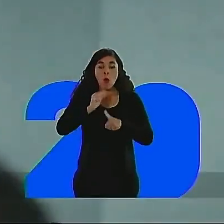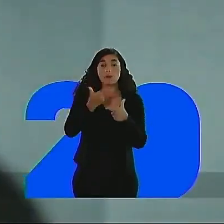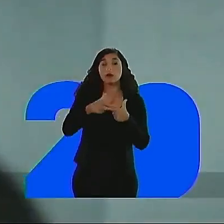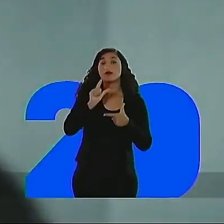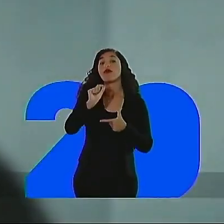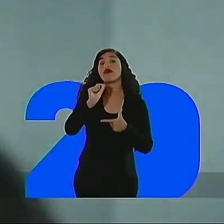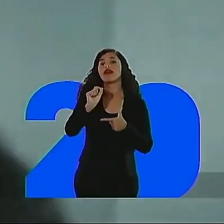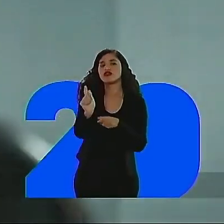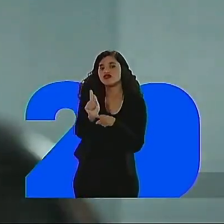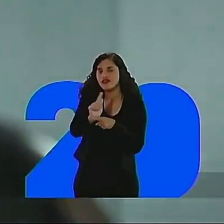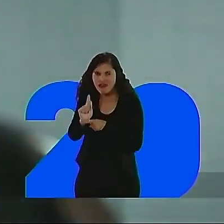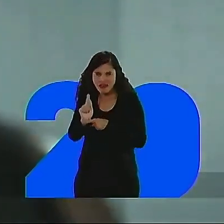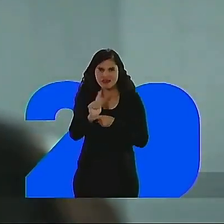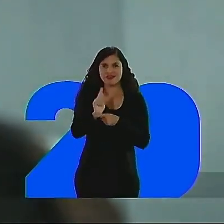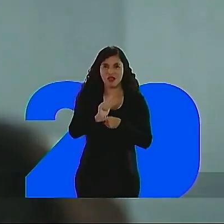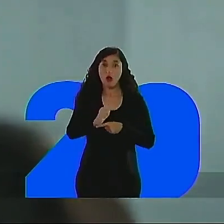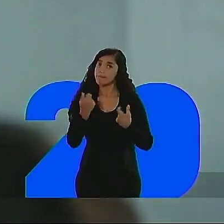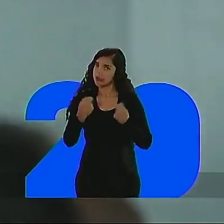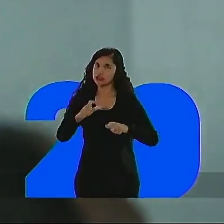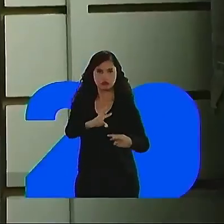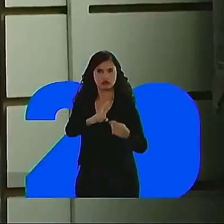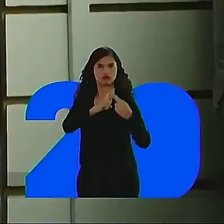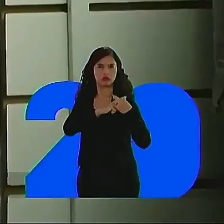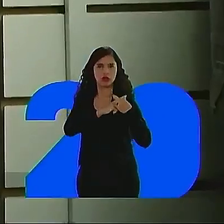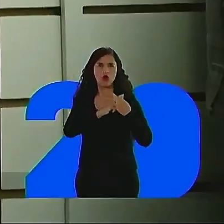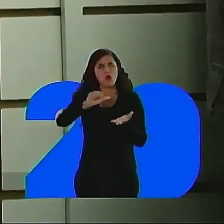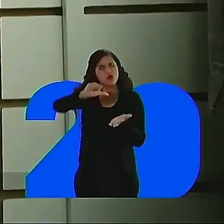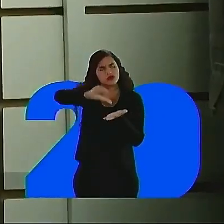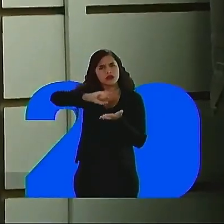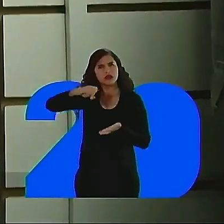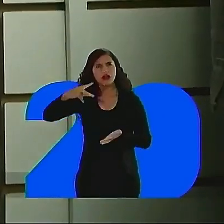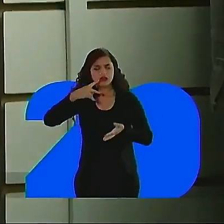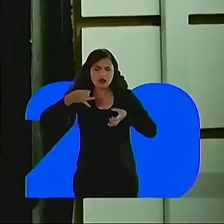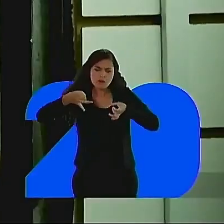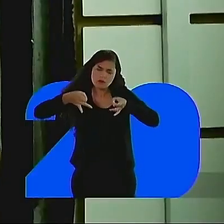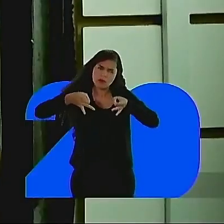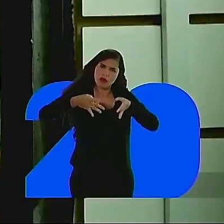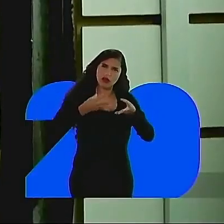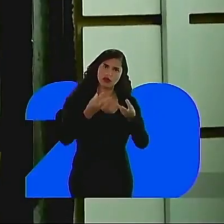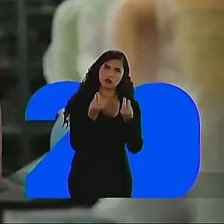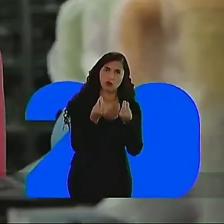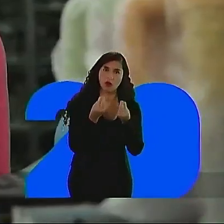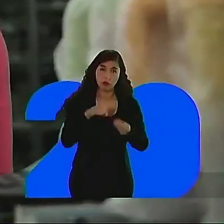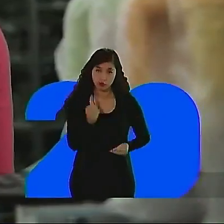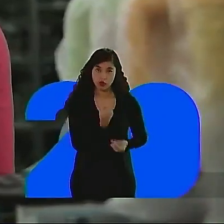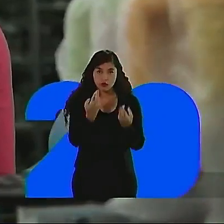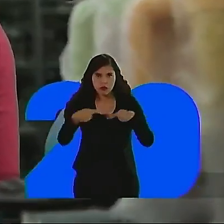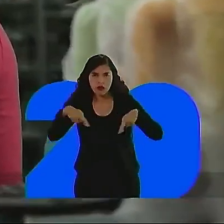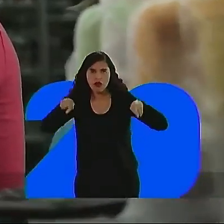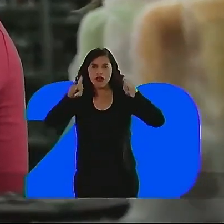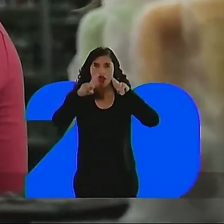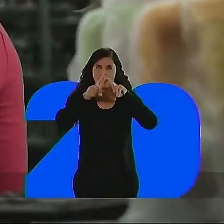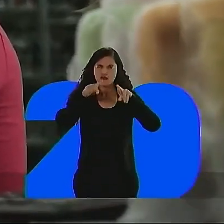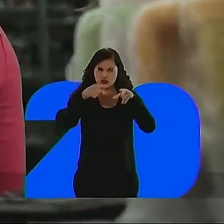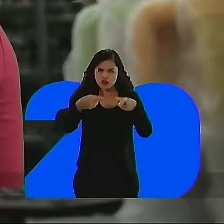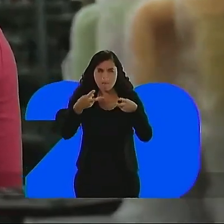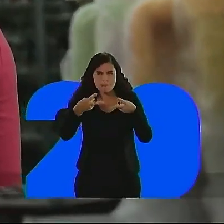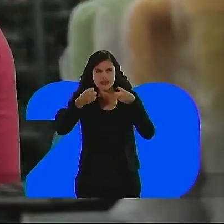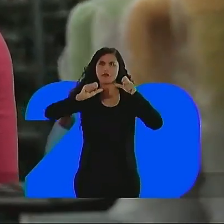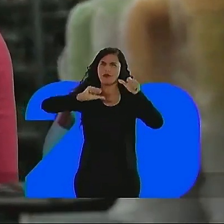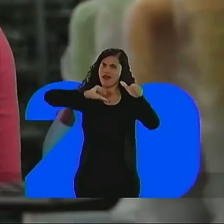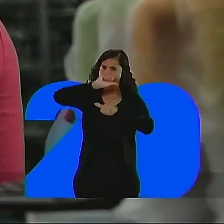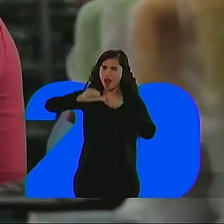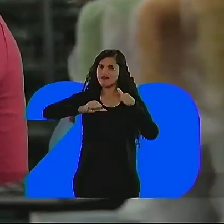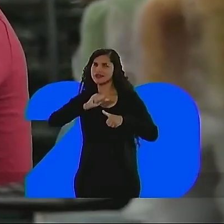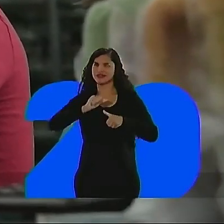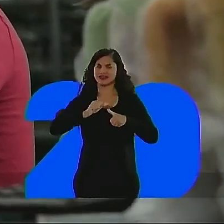O problema é gestão. É seriedade. O centro está sendo abandonado. E revitalizando para você ser maravilhoso.